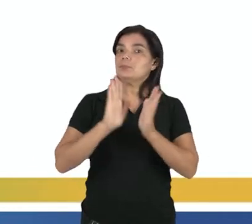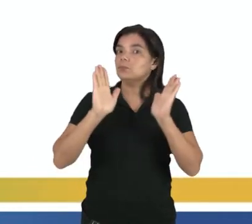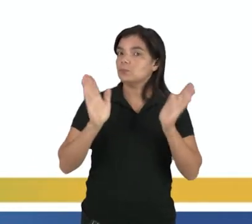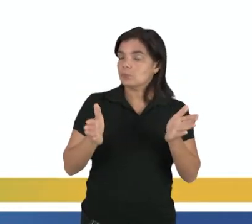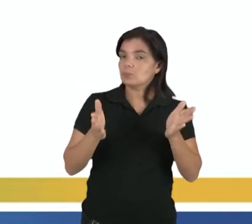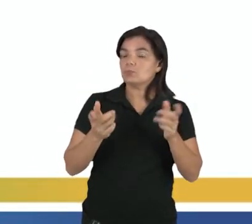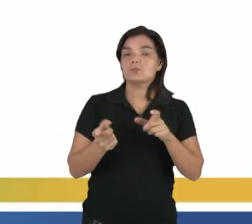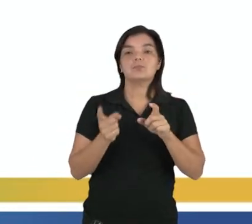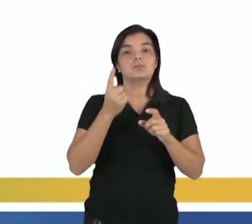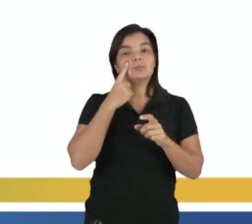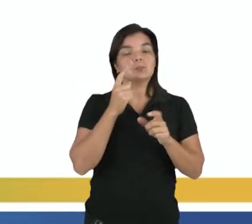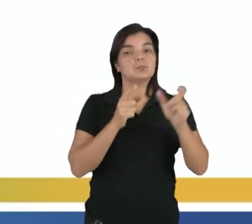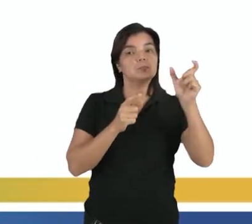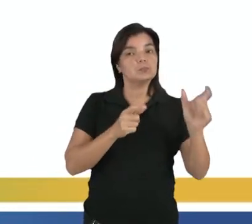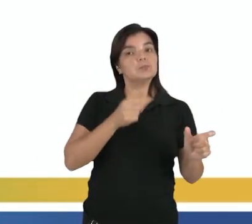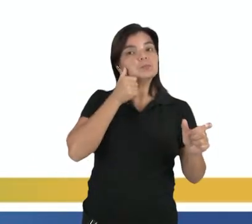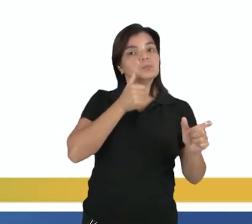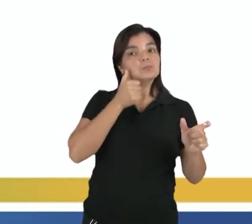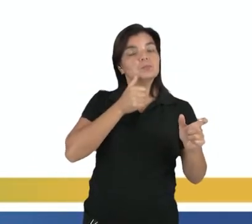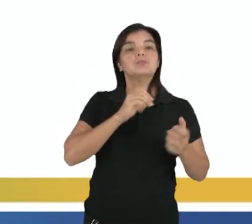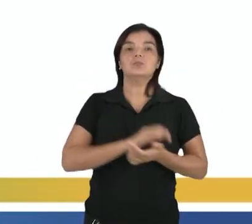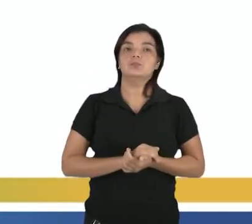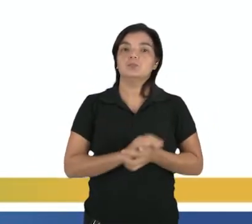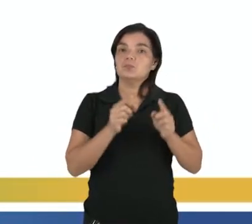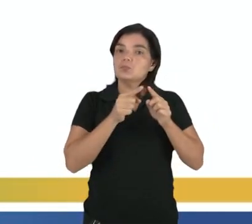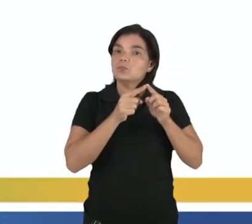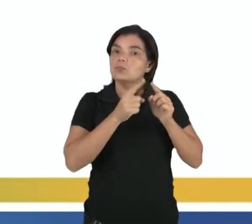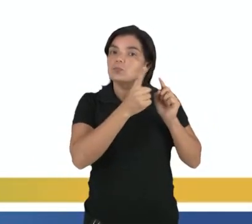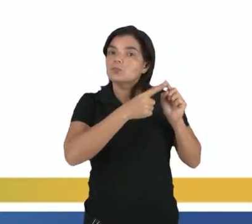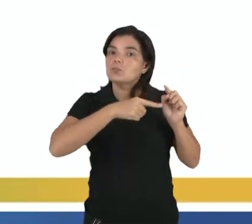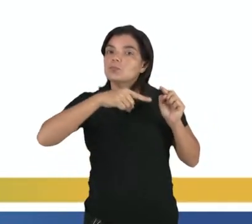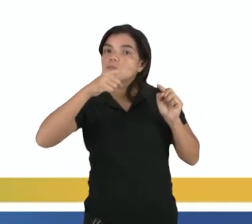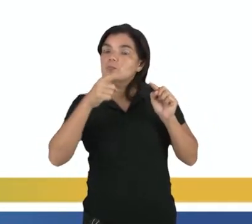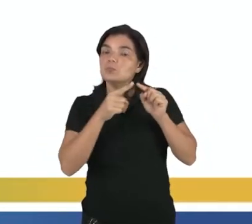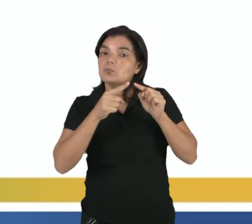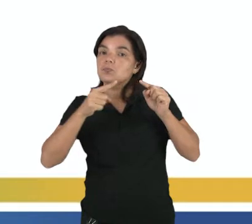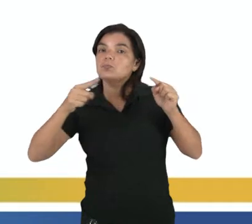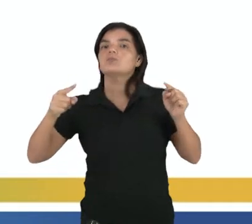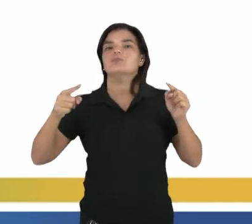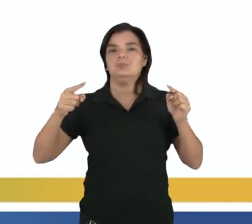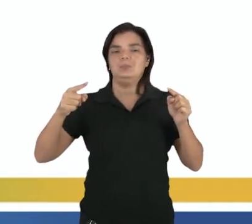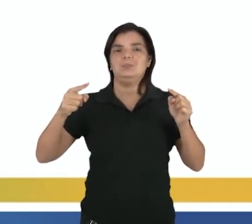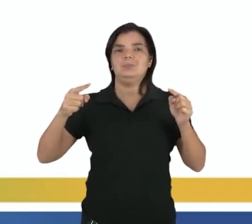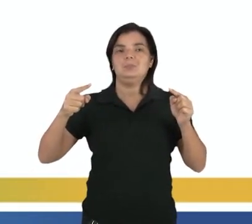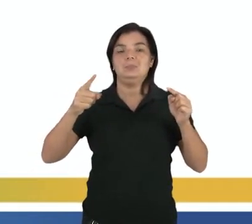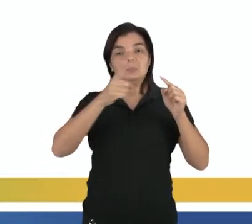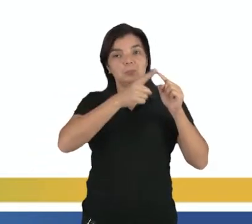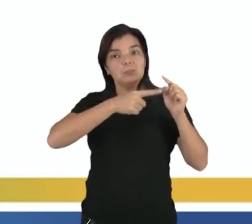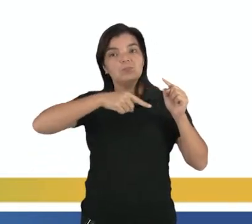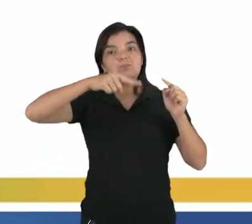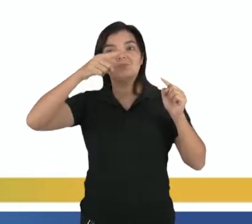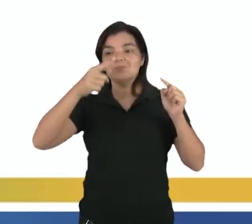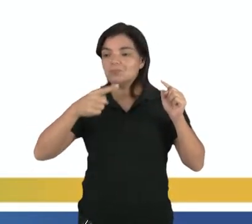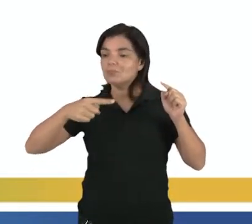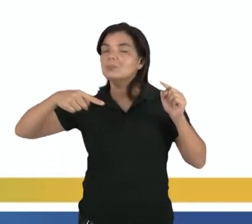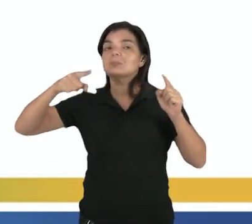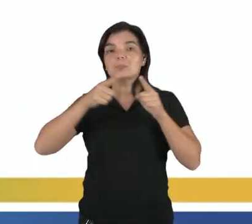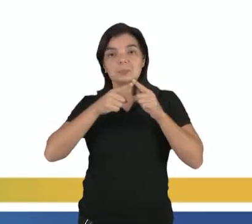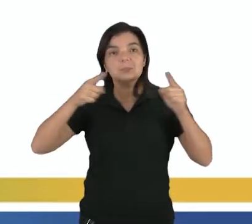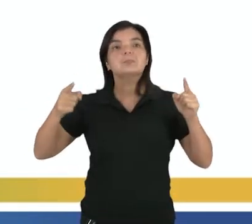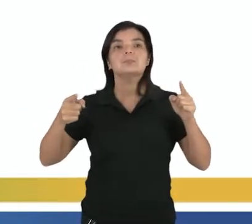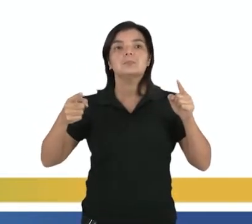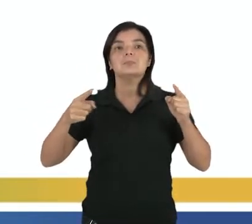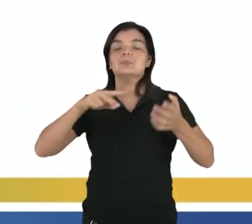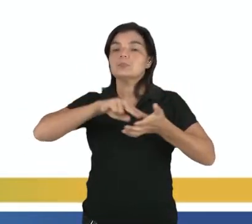Aqui, nessa outra observadora, né, o comprimento de onda, ó, entre as ondas, ele vai aumentando, né, vai ficando maior.